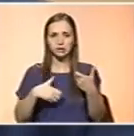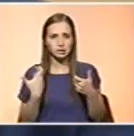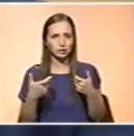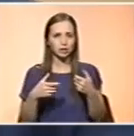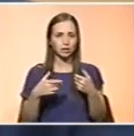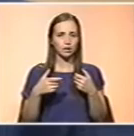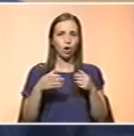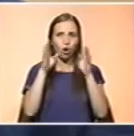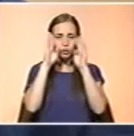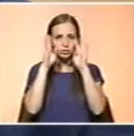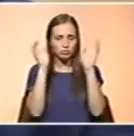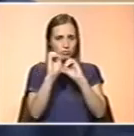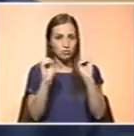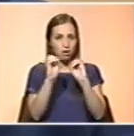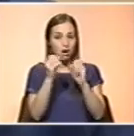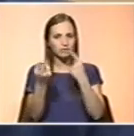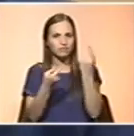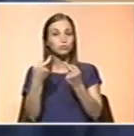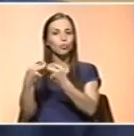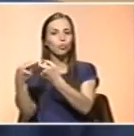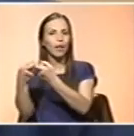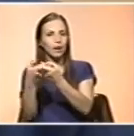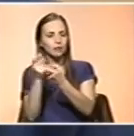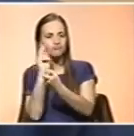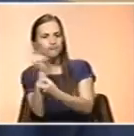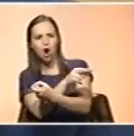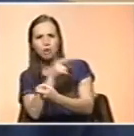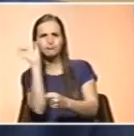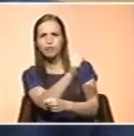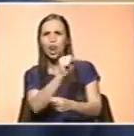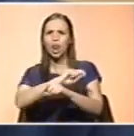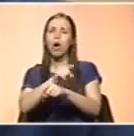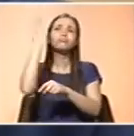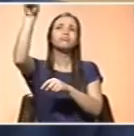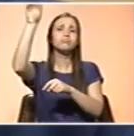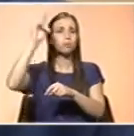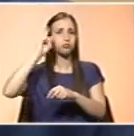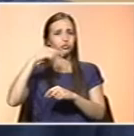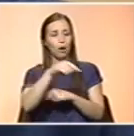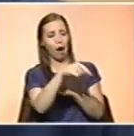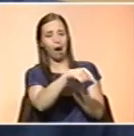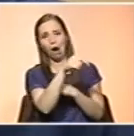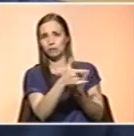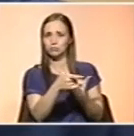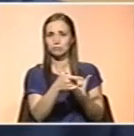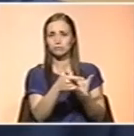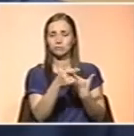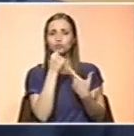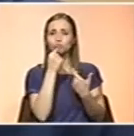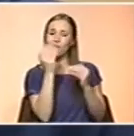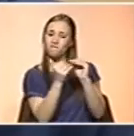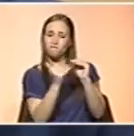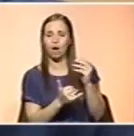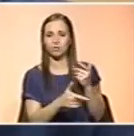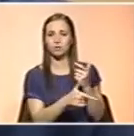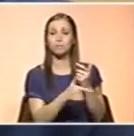falta de concentração e às vezes são os colegas que intervêm logo imediatamente chamando a atenção do professor para se tratar uma hipolissemia que sendo ligeira